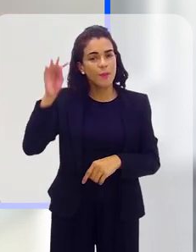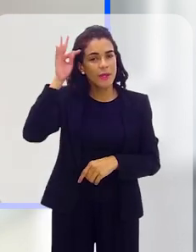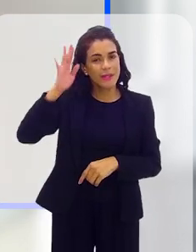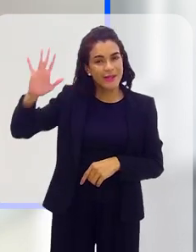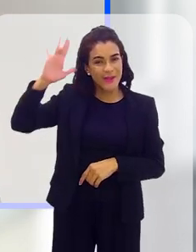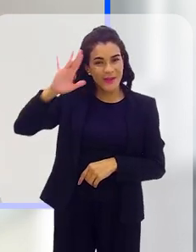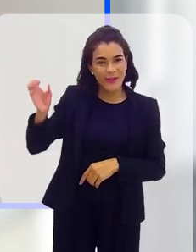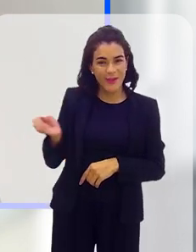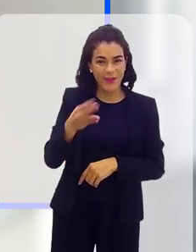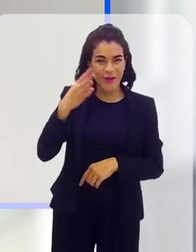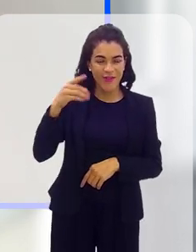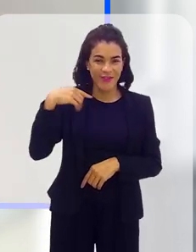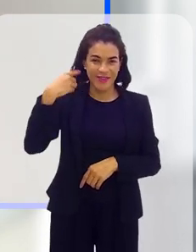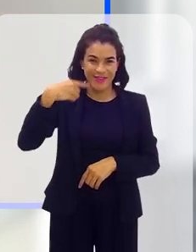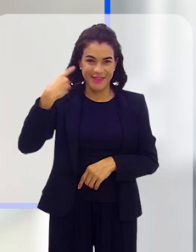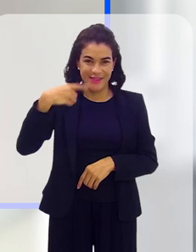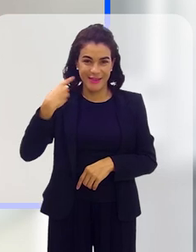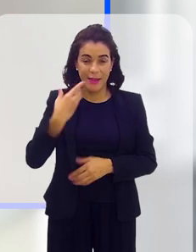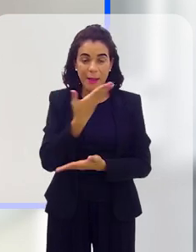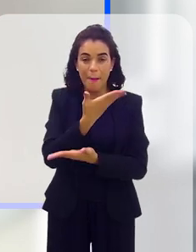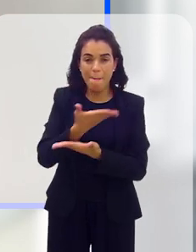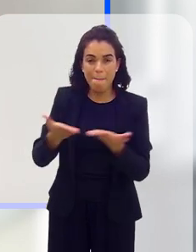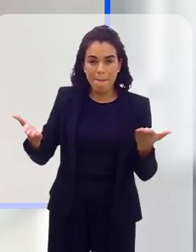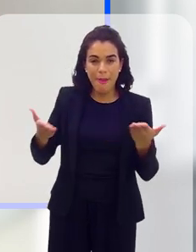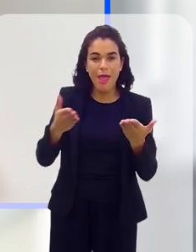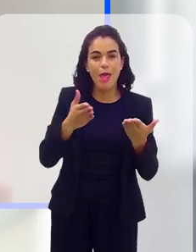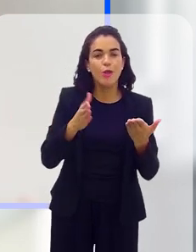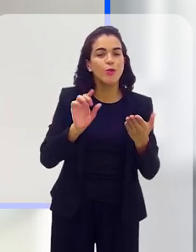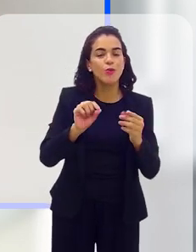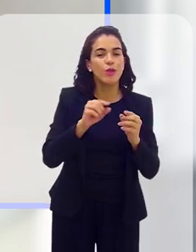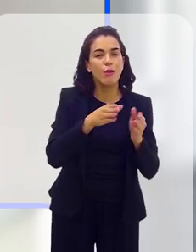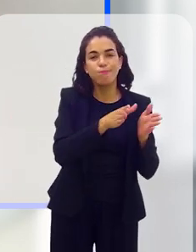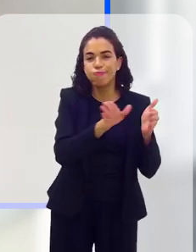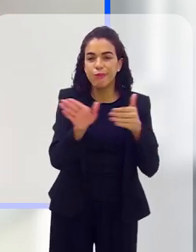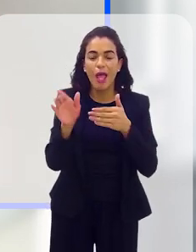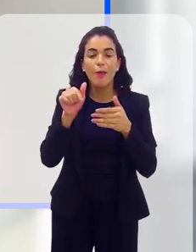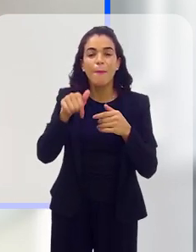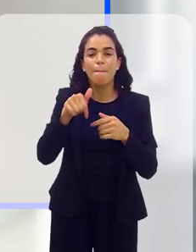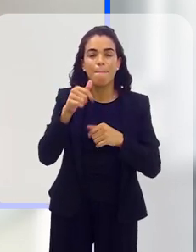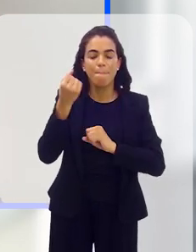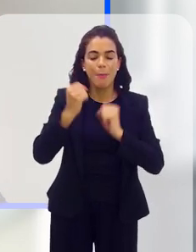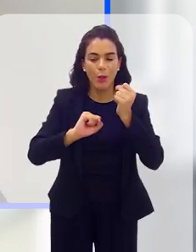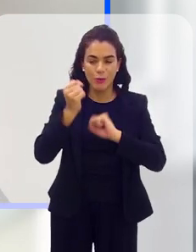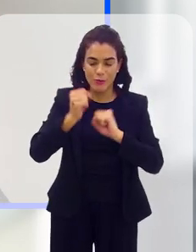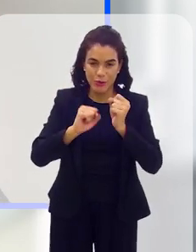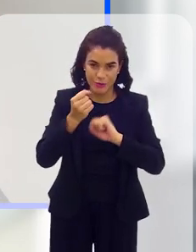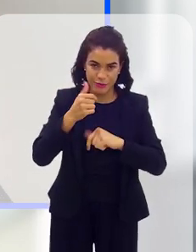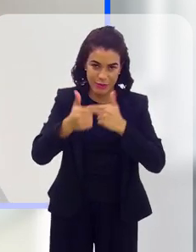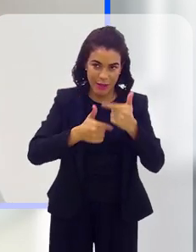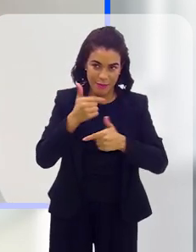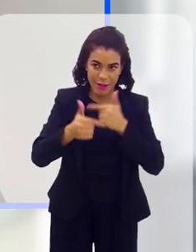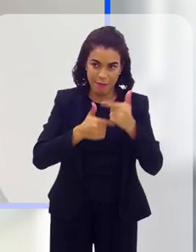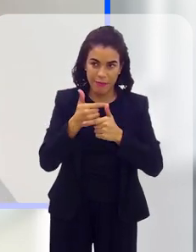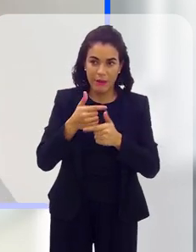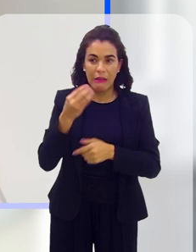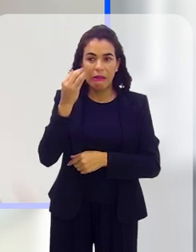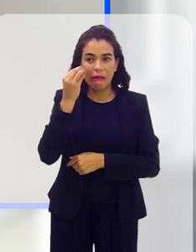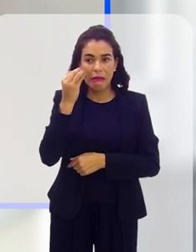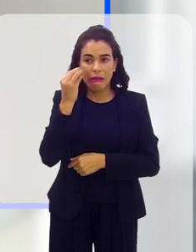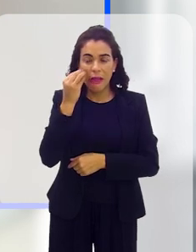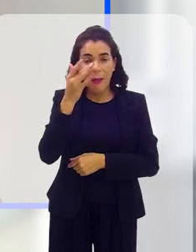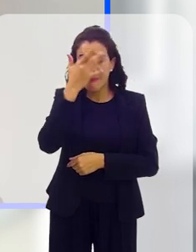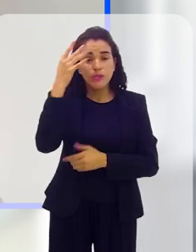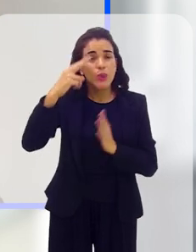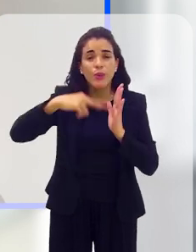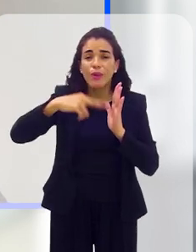Há uma teoria nova do direito que chama A Perda do Desvio Produtivo, que eu tenho tentado